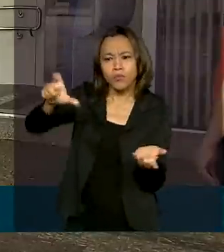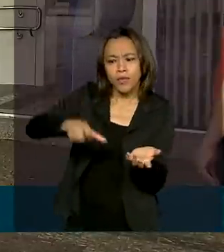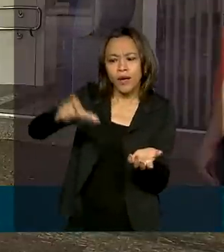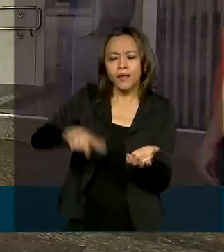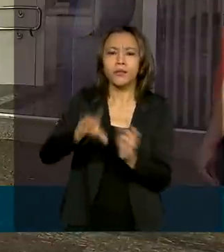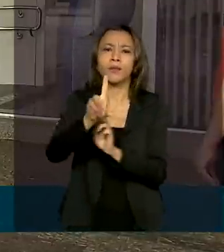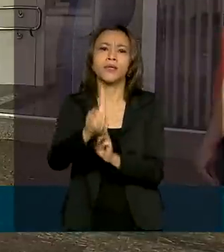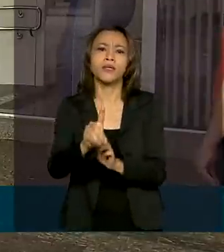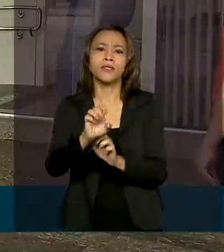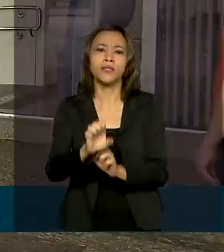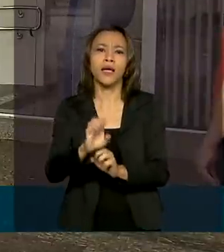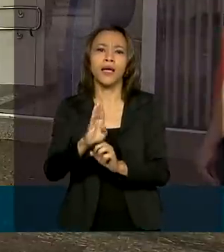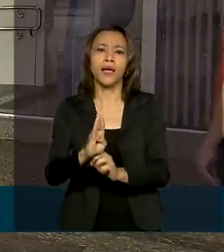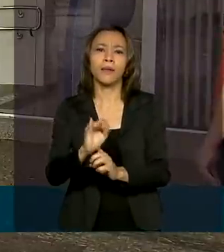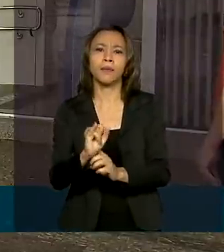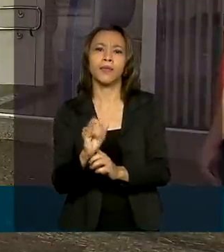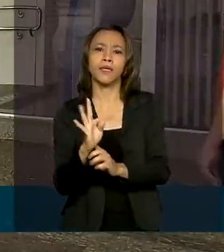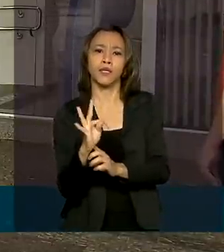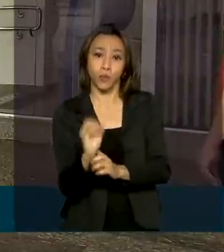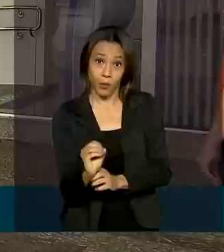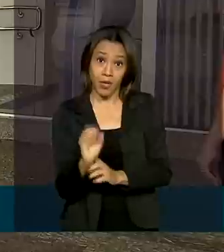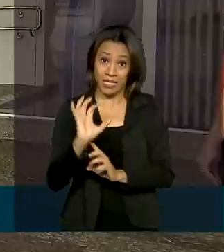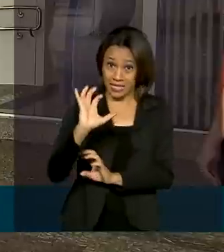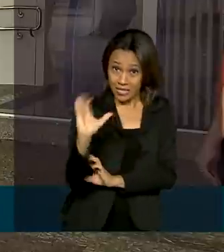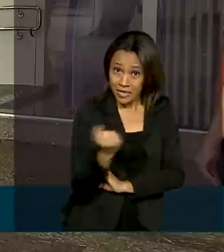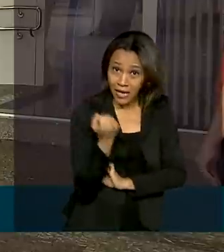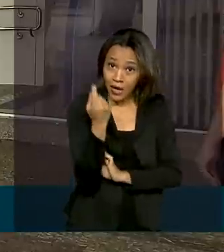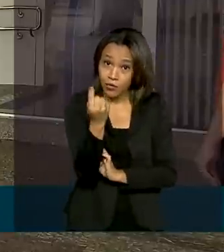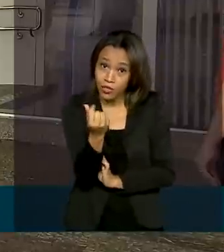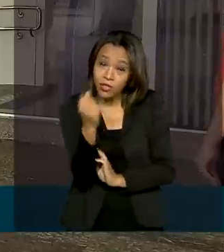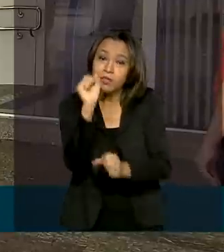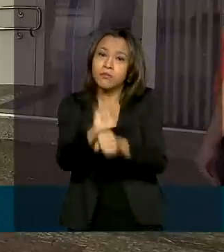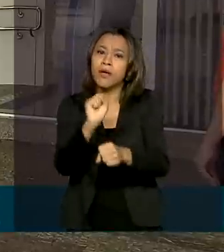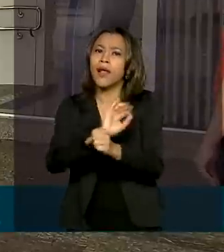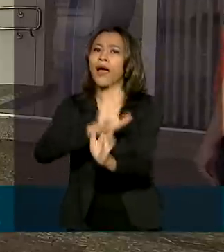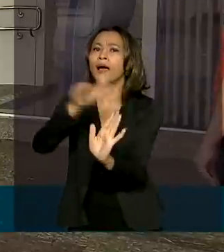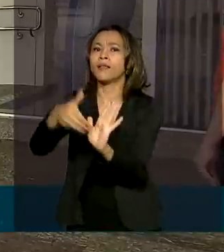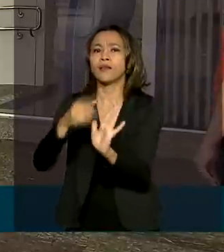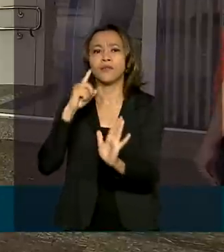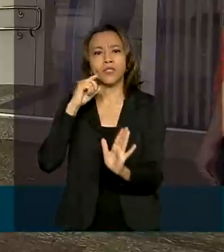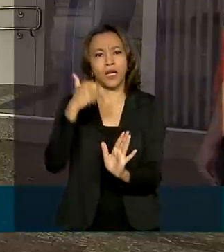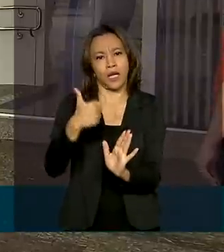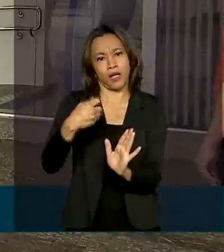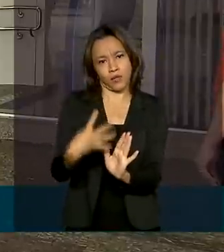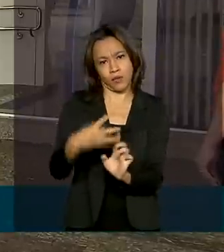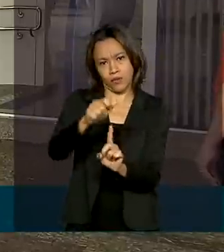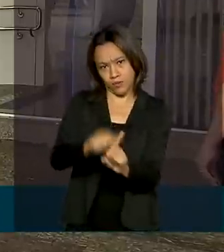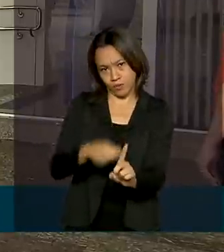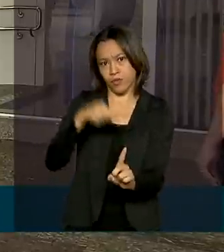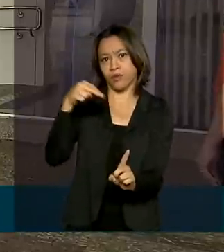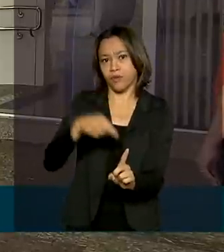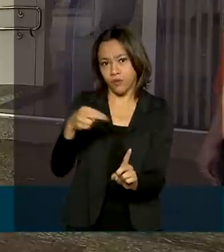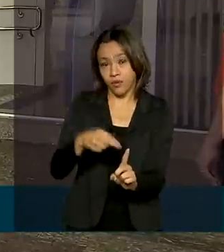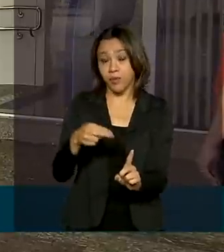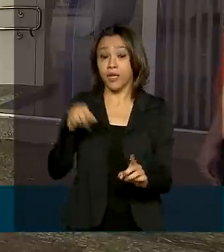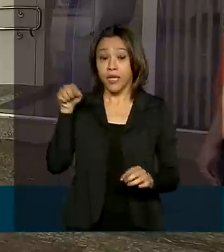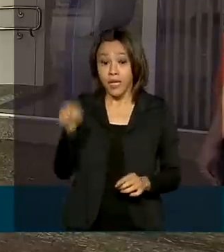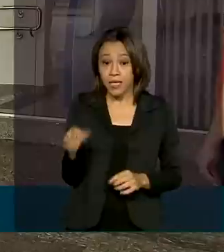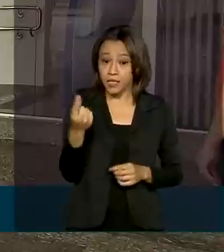o saque em dinheiro, é preciso esperar até o dia 14 de novembro. O valor do FGTS emergencial